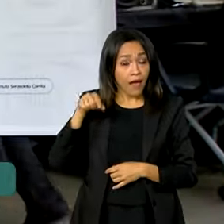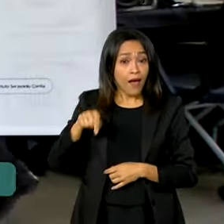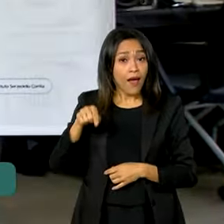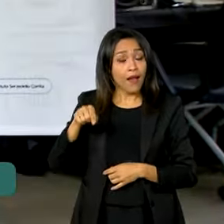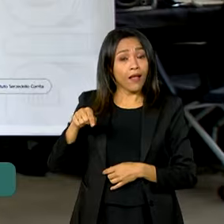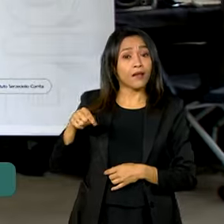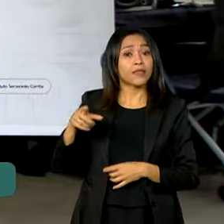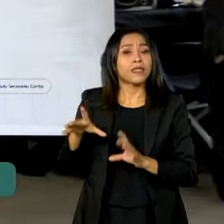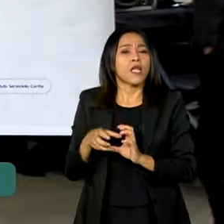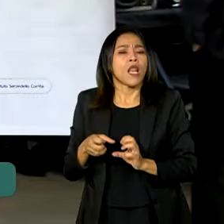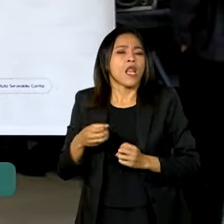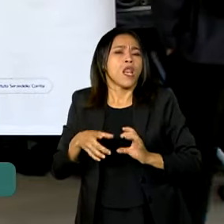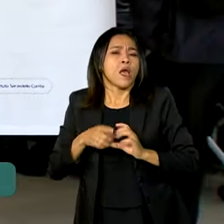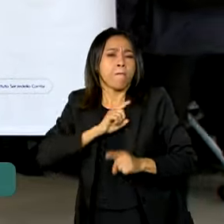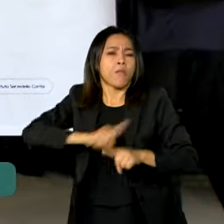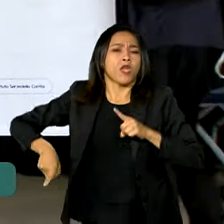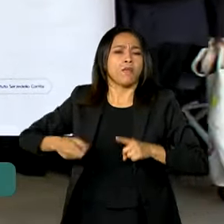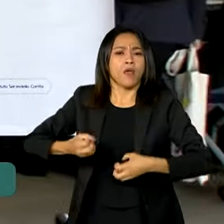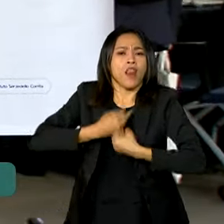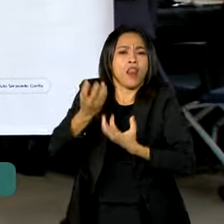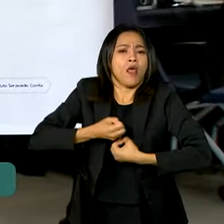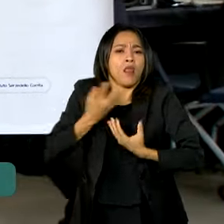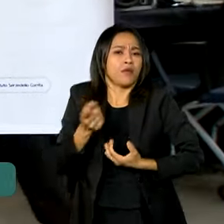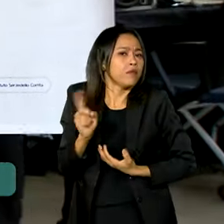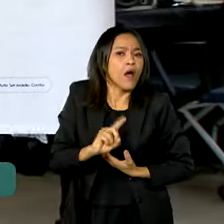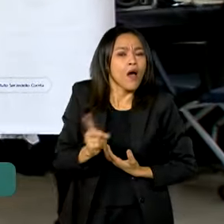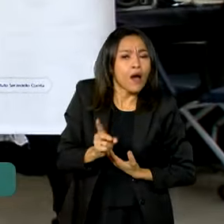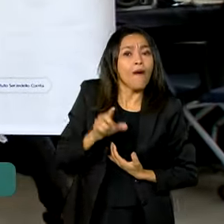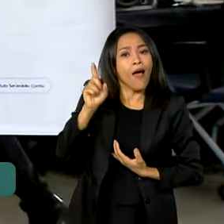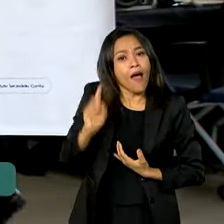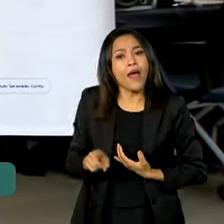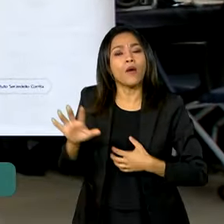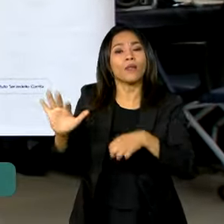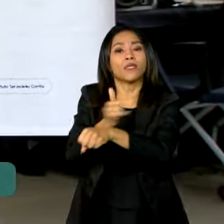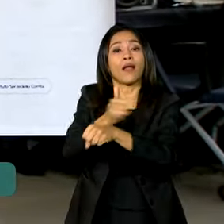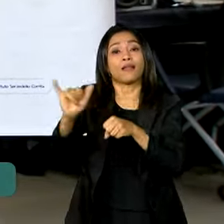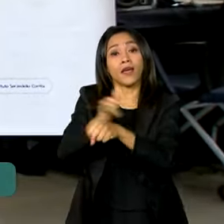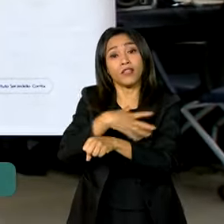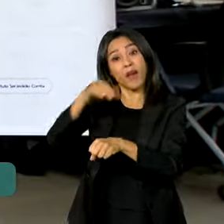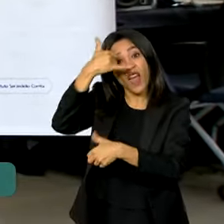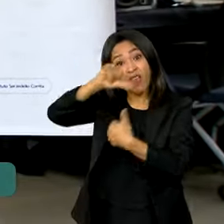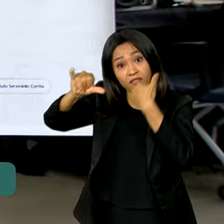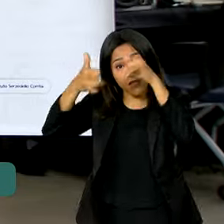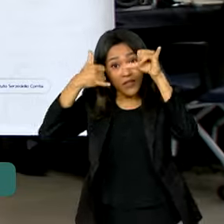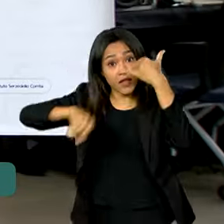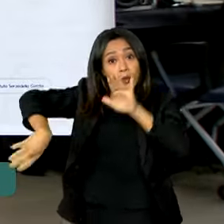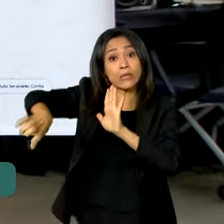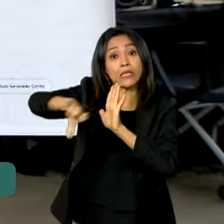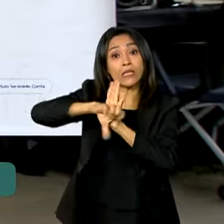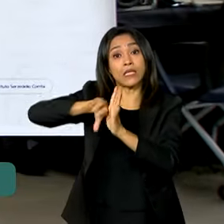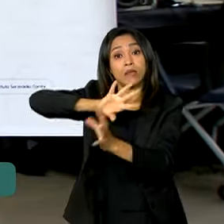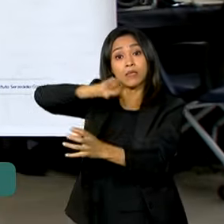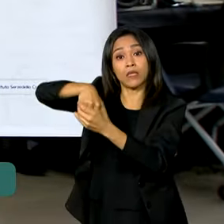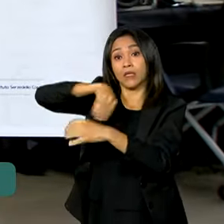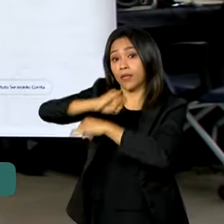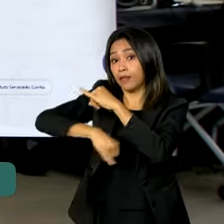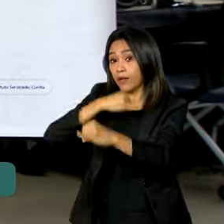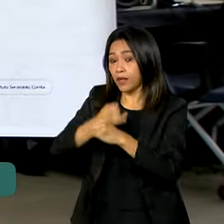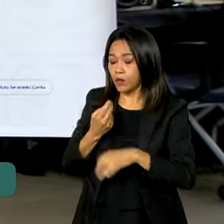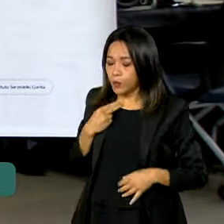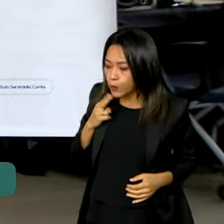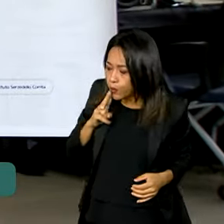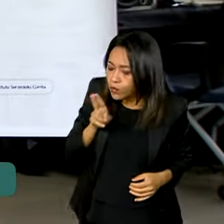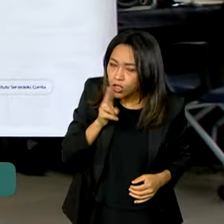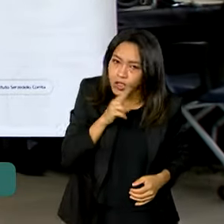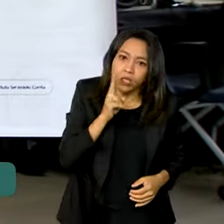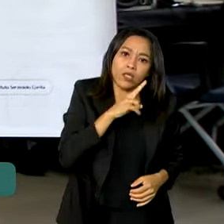a liberdade de expressão, apenas é um instrumento de combate aos crimes cibernéticos. Uma urgência,